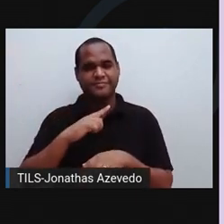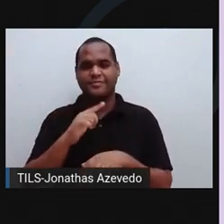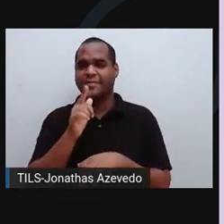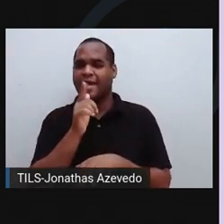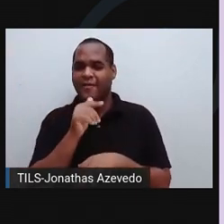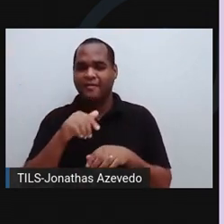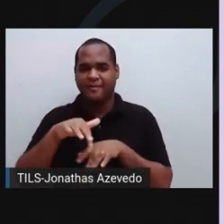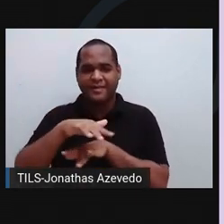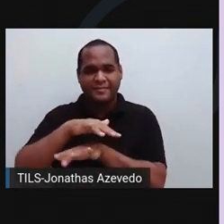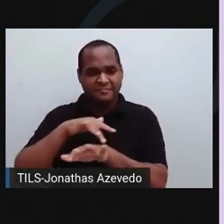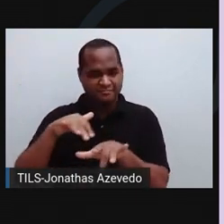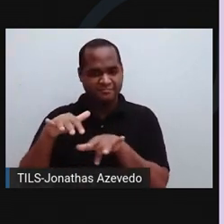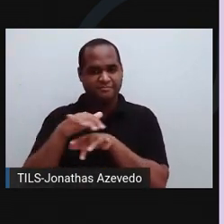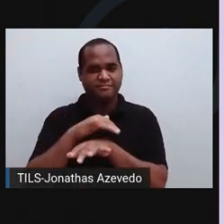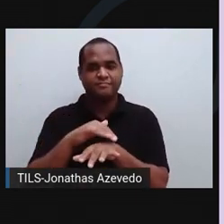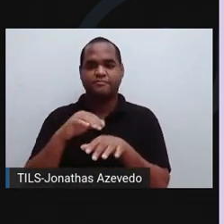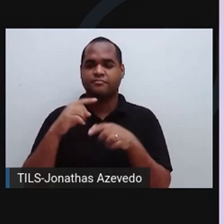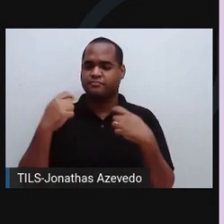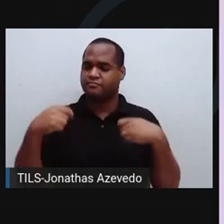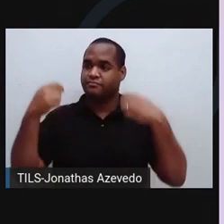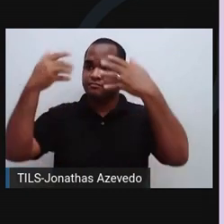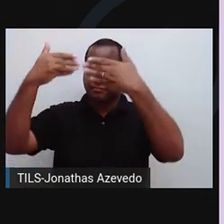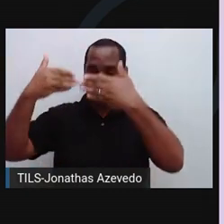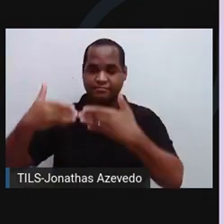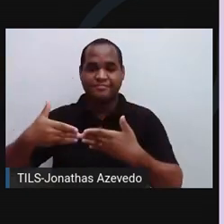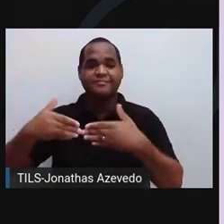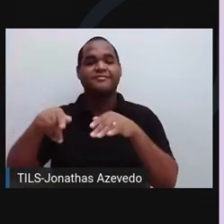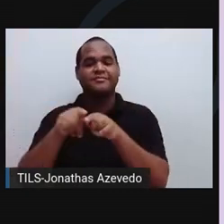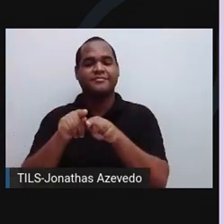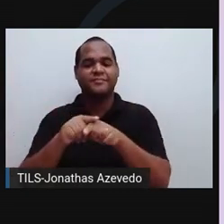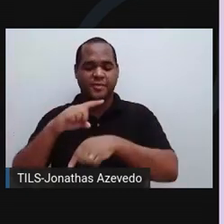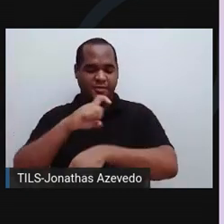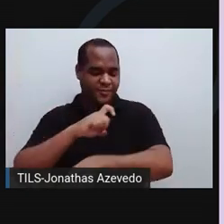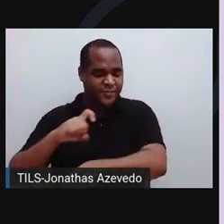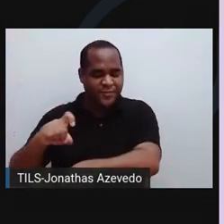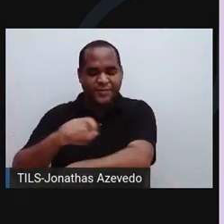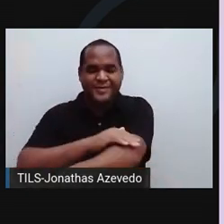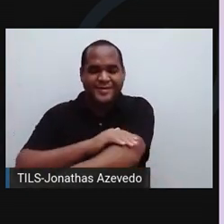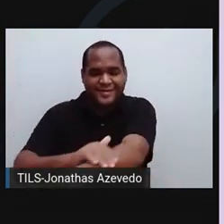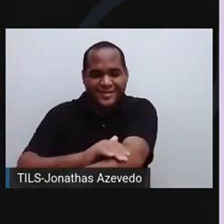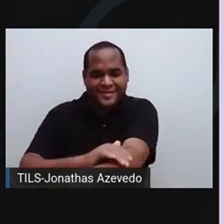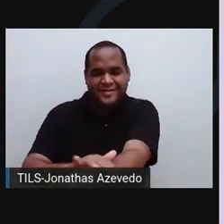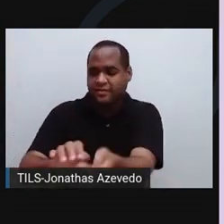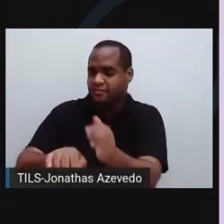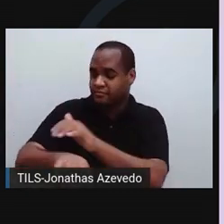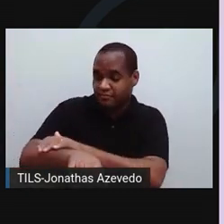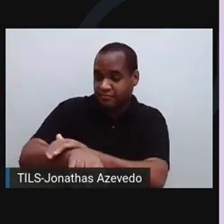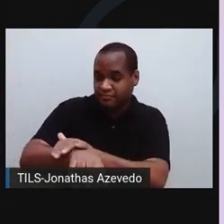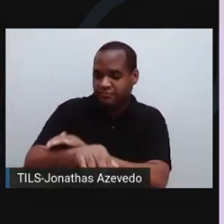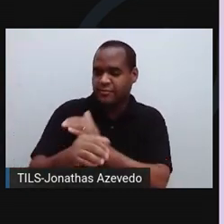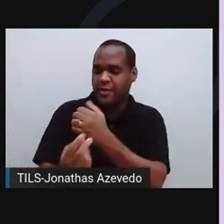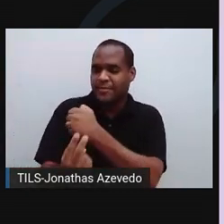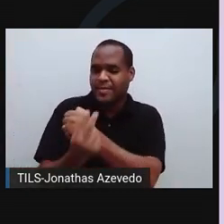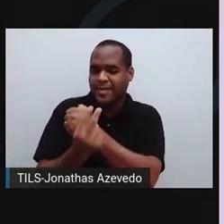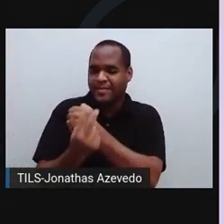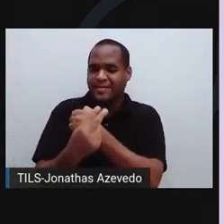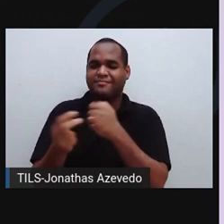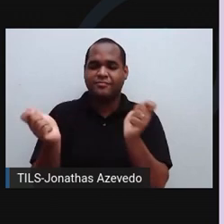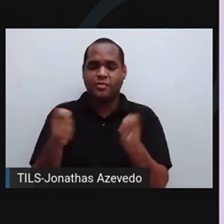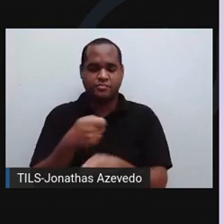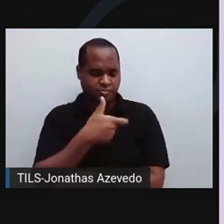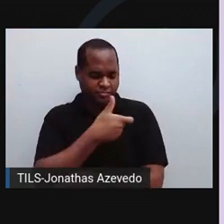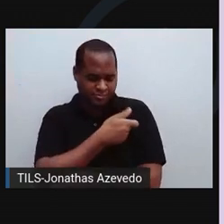acumulada, usar telas, repelentes. Essa é a forma que a gente tem para prevenir, já que não há, então, uma vacina